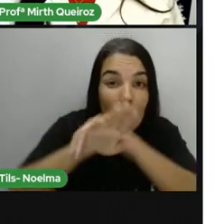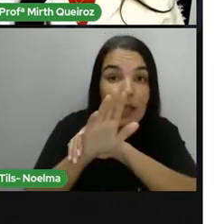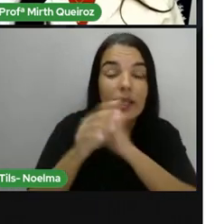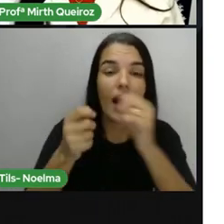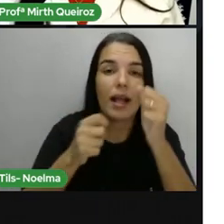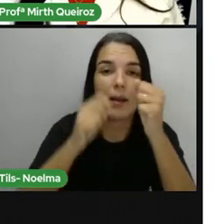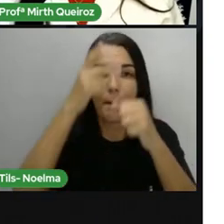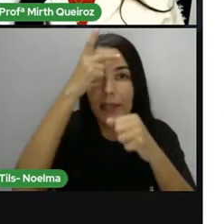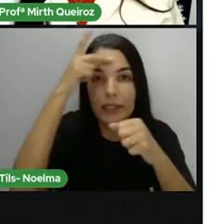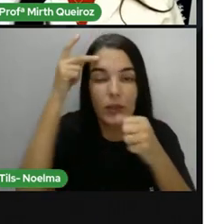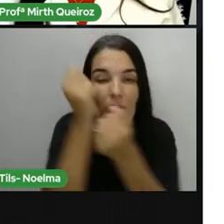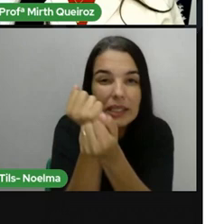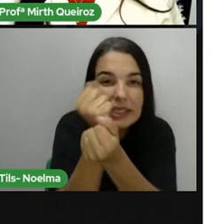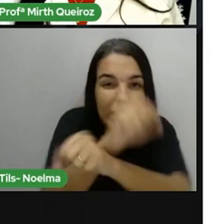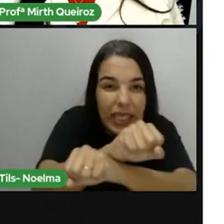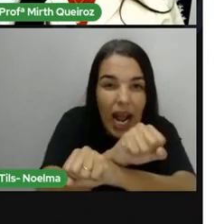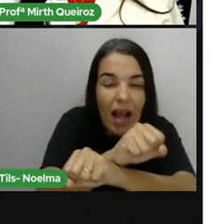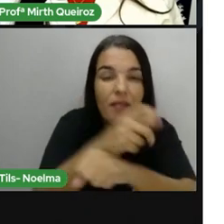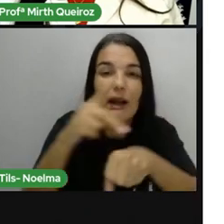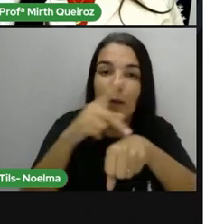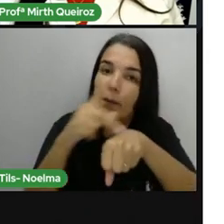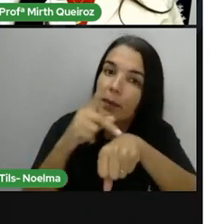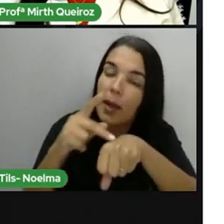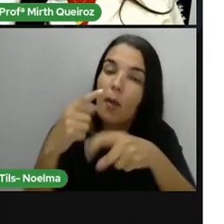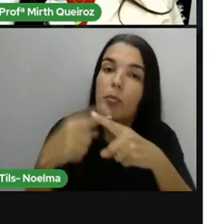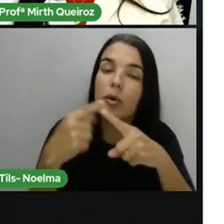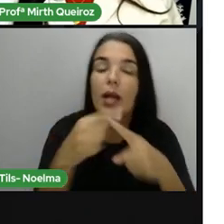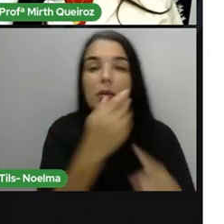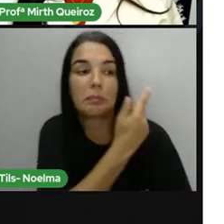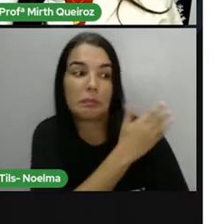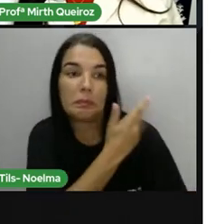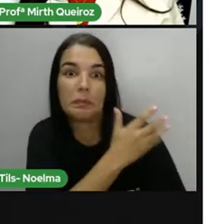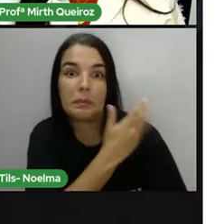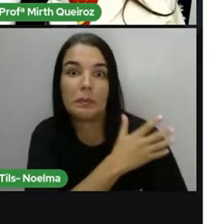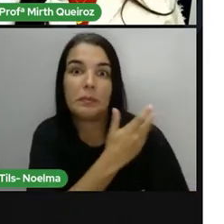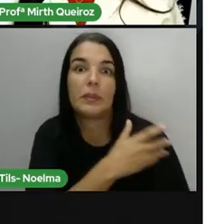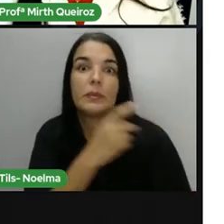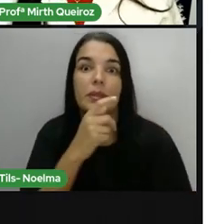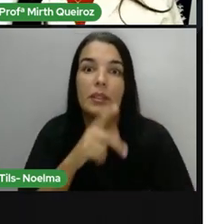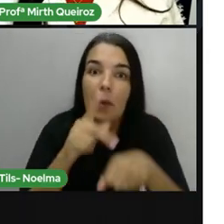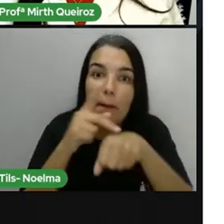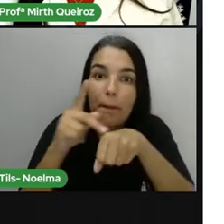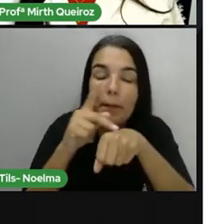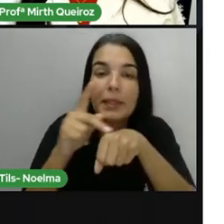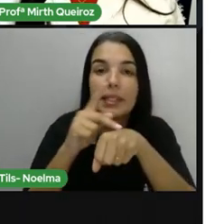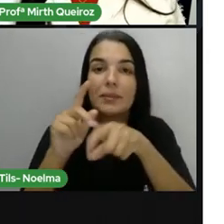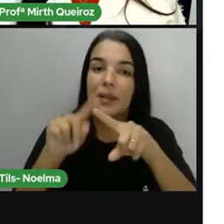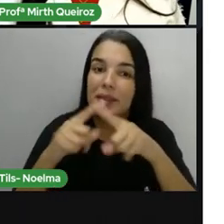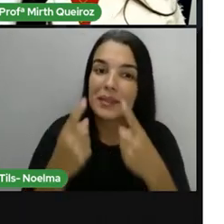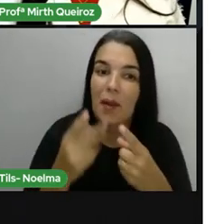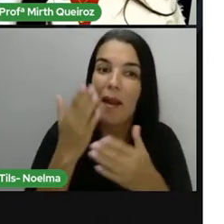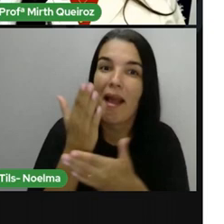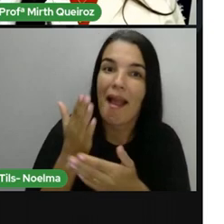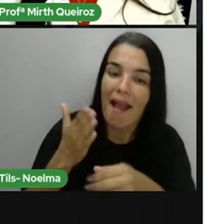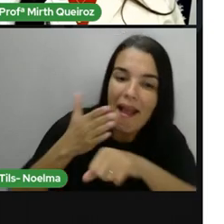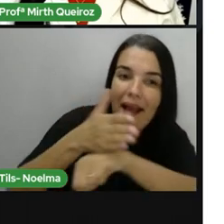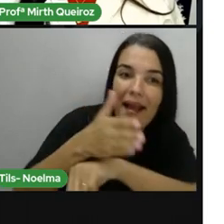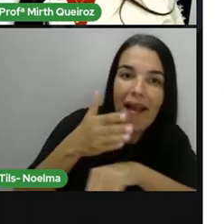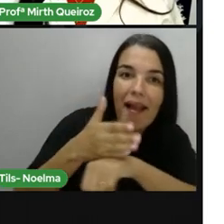devoções devido à segregação racial nos tempos coloniais. Então, geralmente, esses